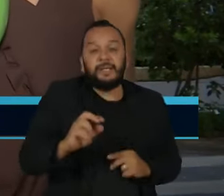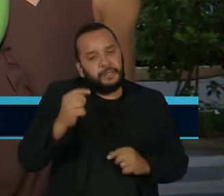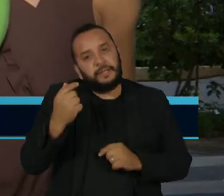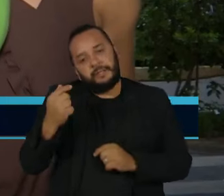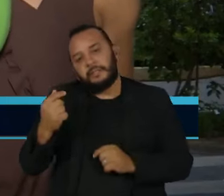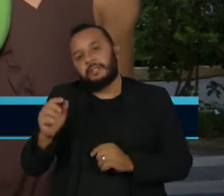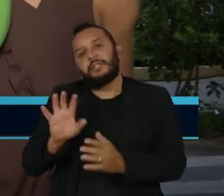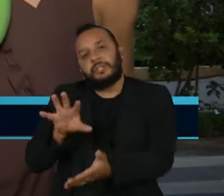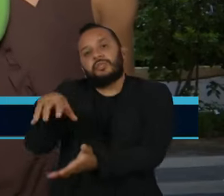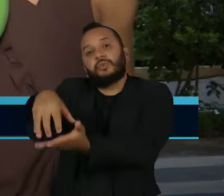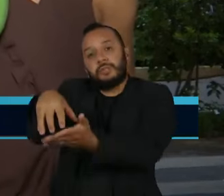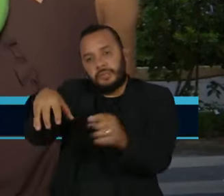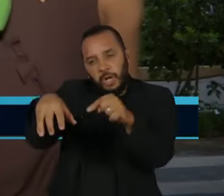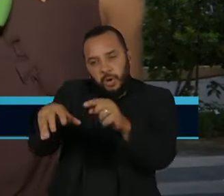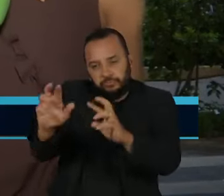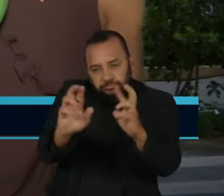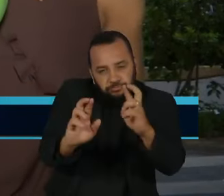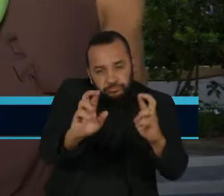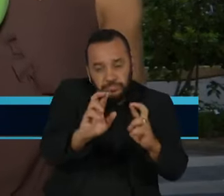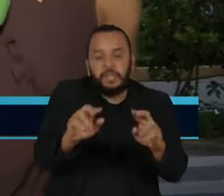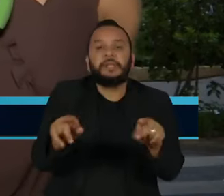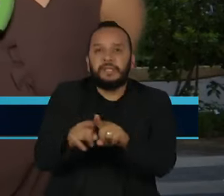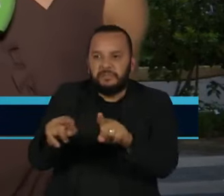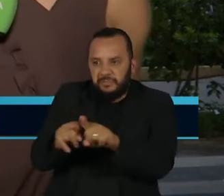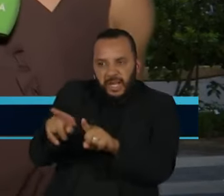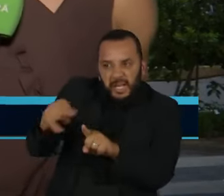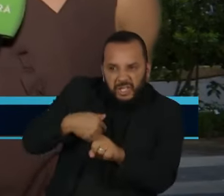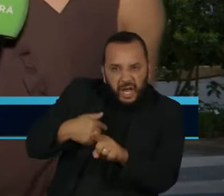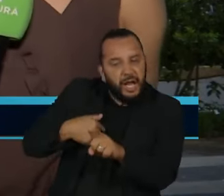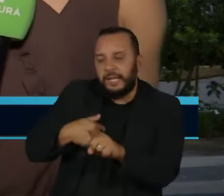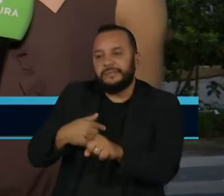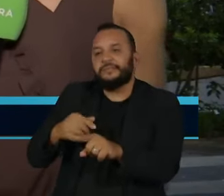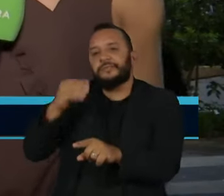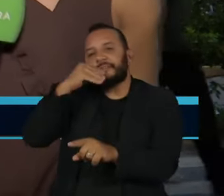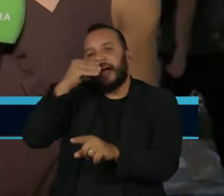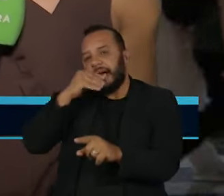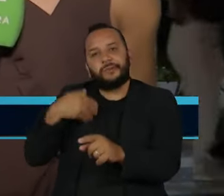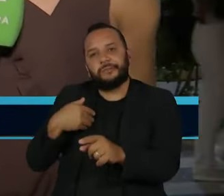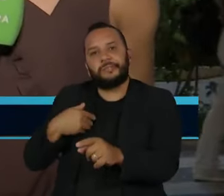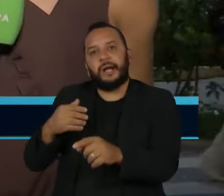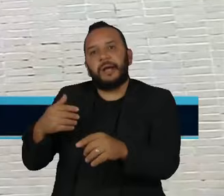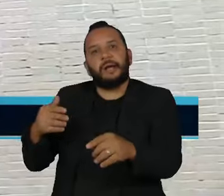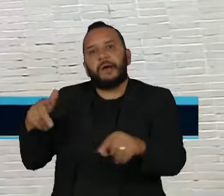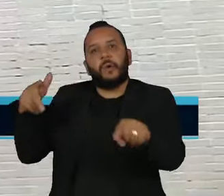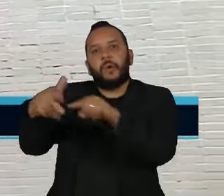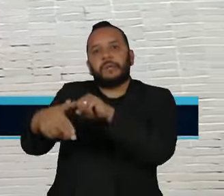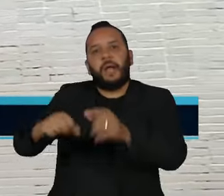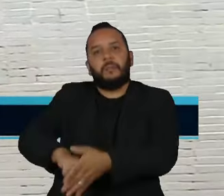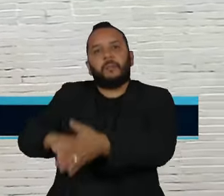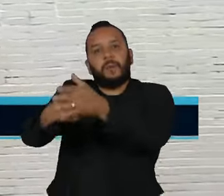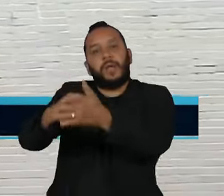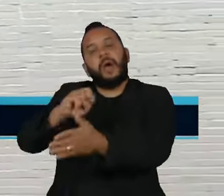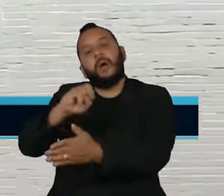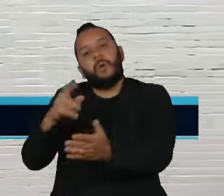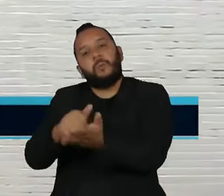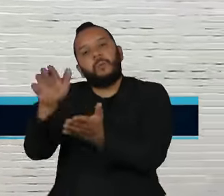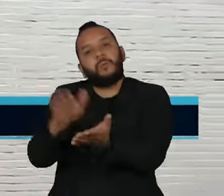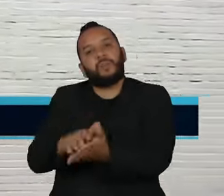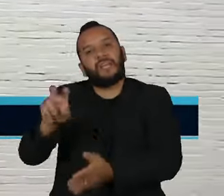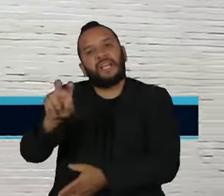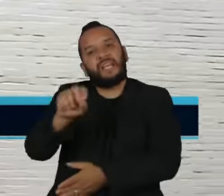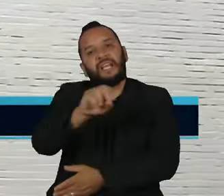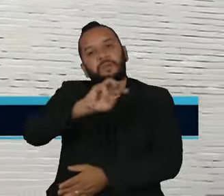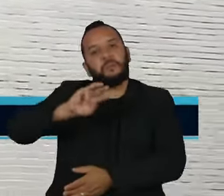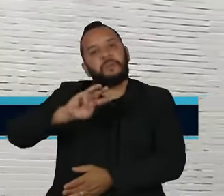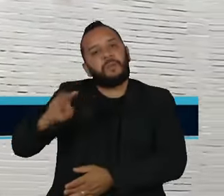descredenciá-las e aplicar multas que podem chegar a 500 mil reais. Em novembro, o MEC suspendeu